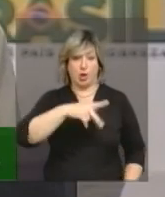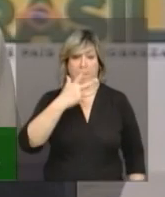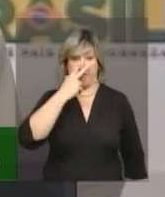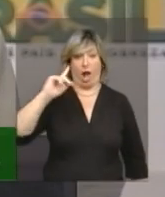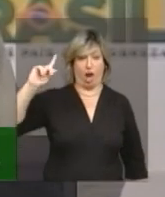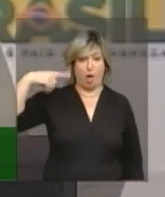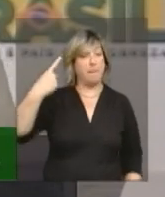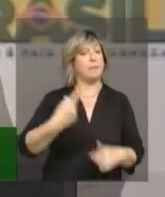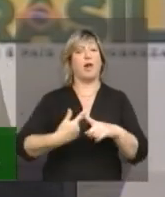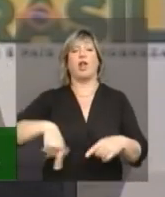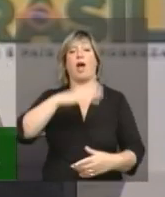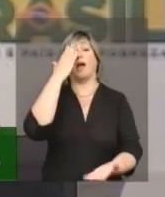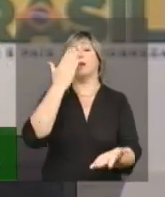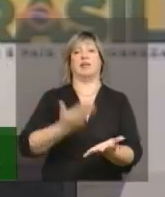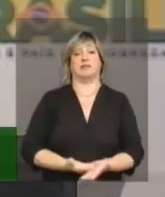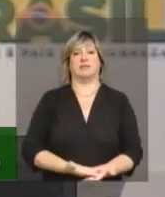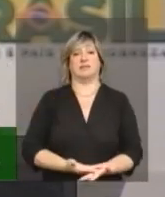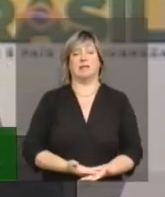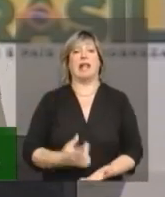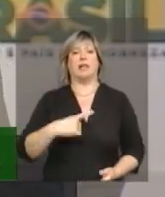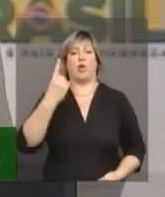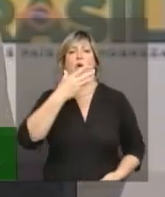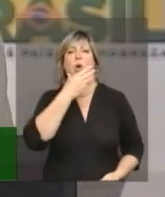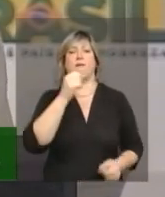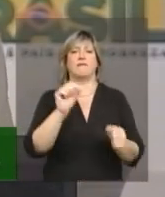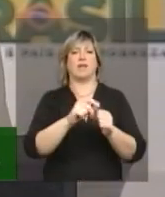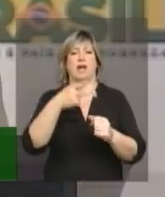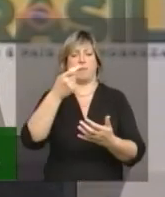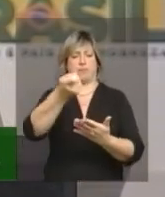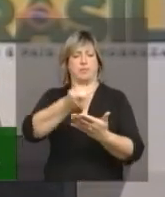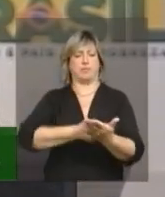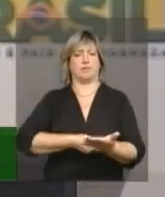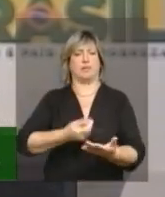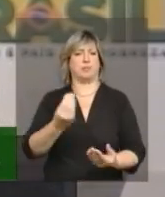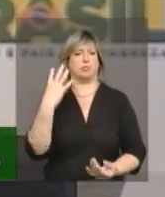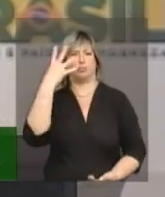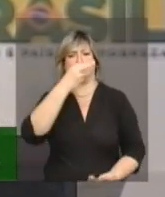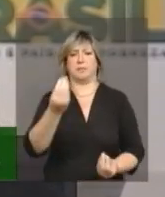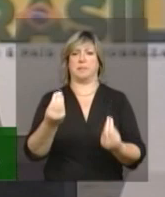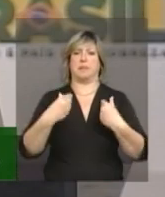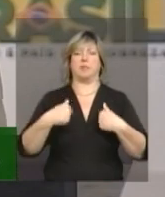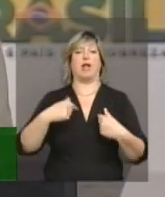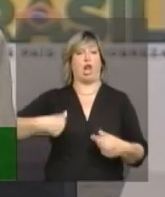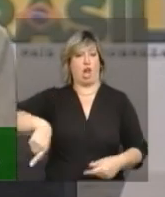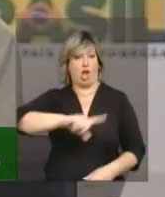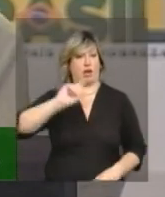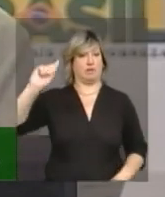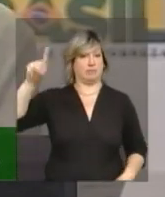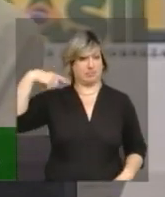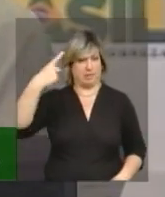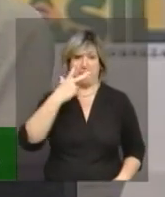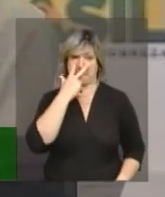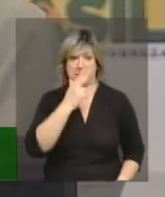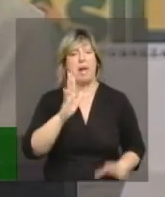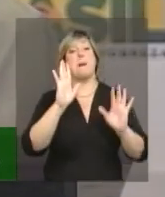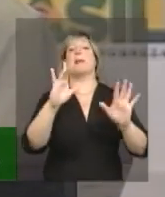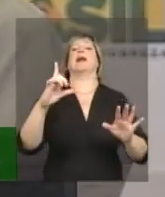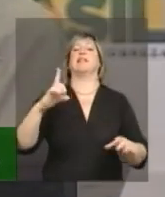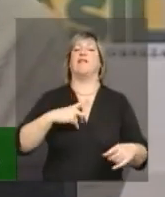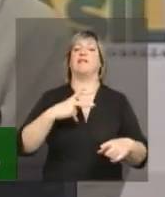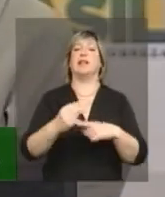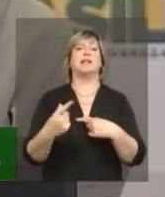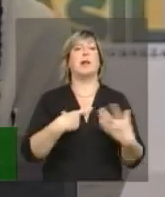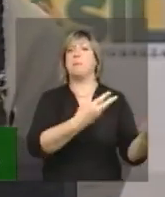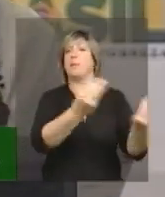acreditamos. Aí tinha um monstro lá que fez uma poesia muito linda lá para mim, né? Porque nós somos loucas, mas vencemos e tem vários loucos no Brasil que querem